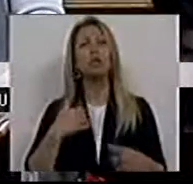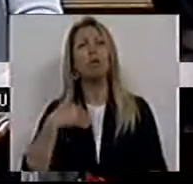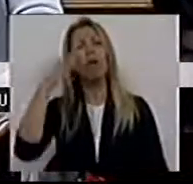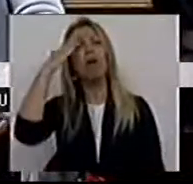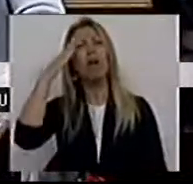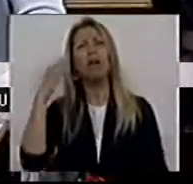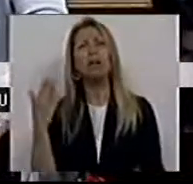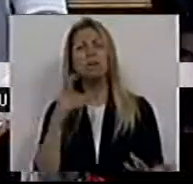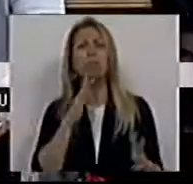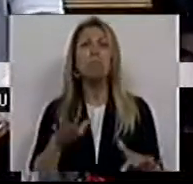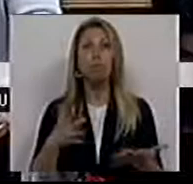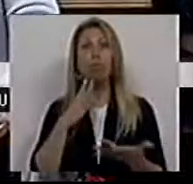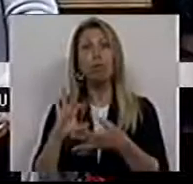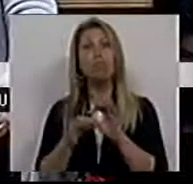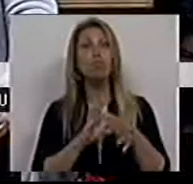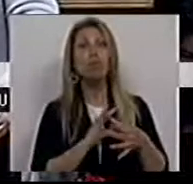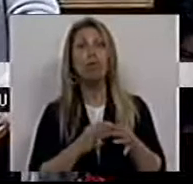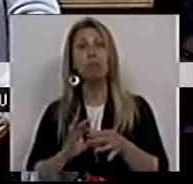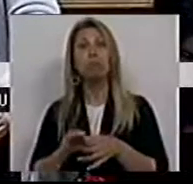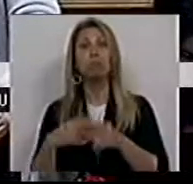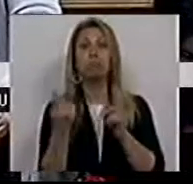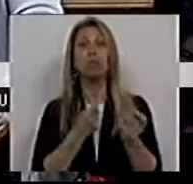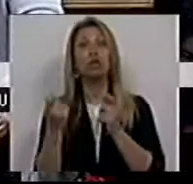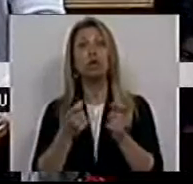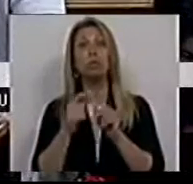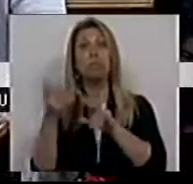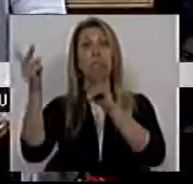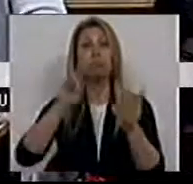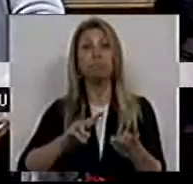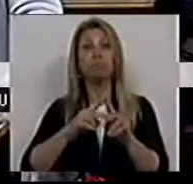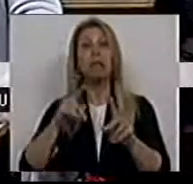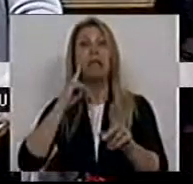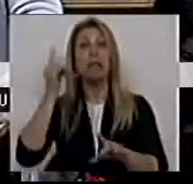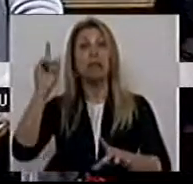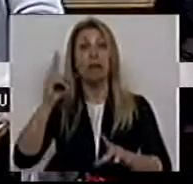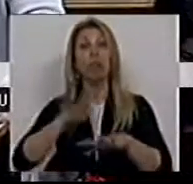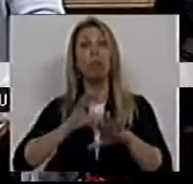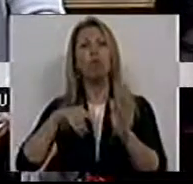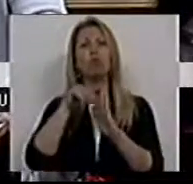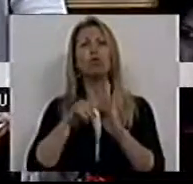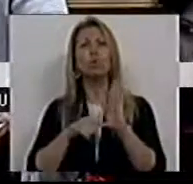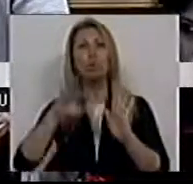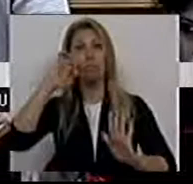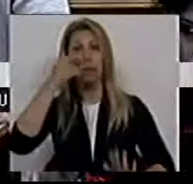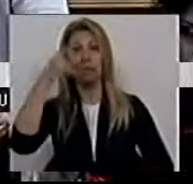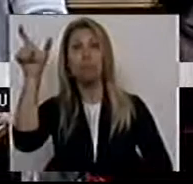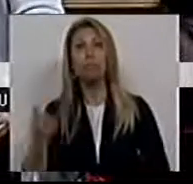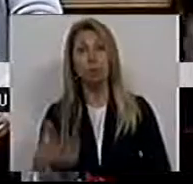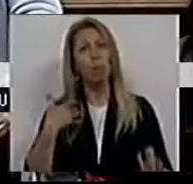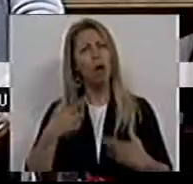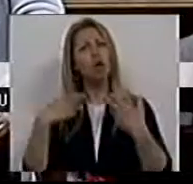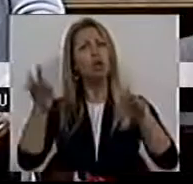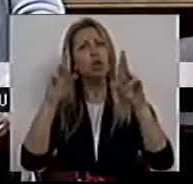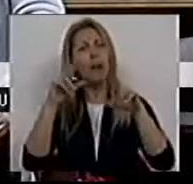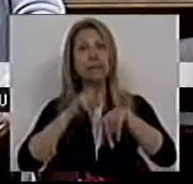poderíamos estar hoje a discutir a transposição da diretiva relativa ao estatuto da vítima e temos esperança de o fazermos em tempo útil.